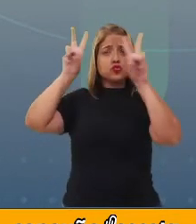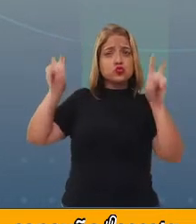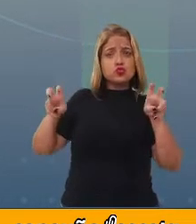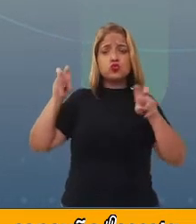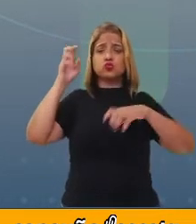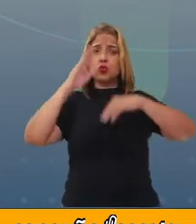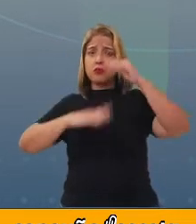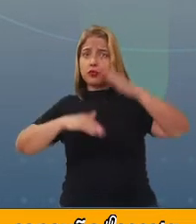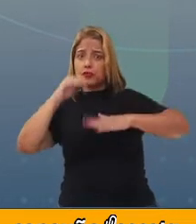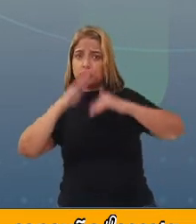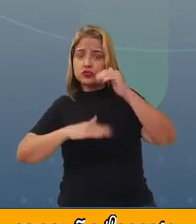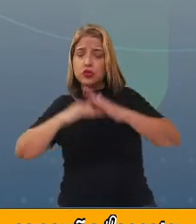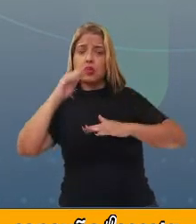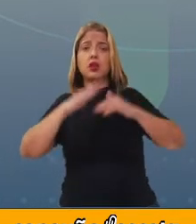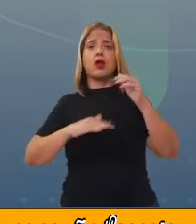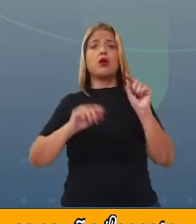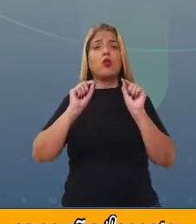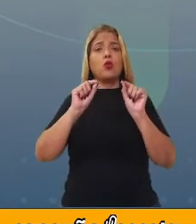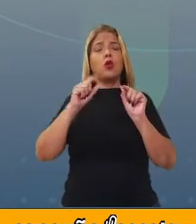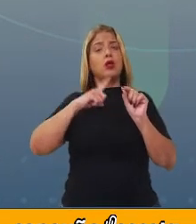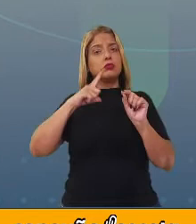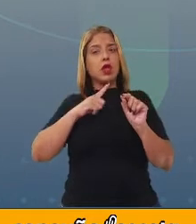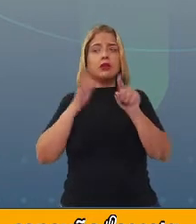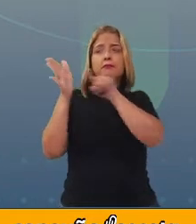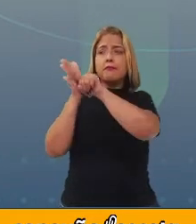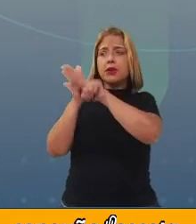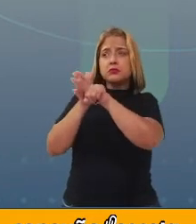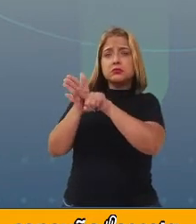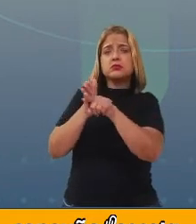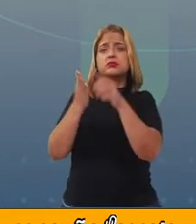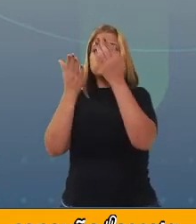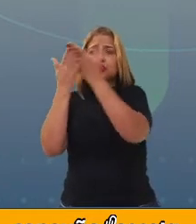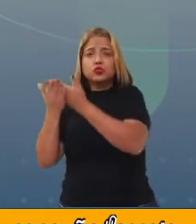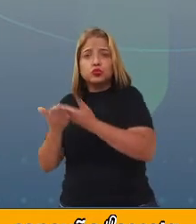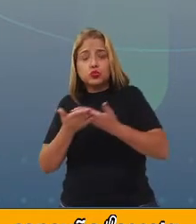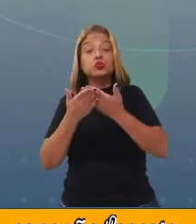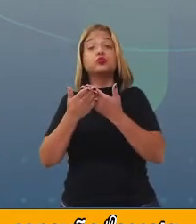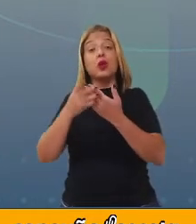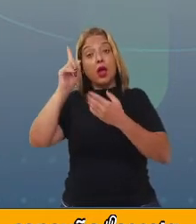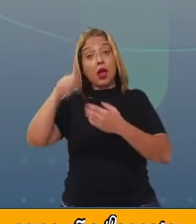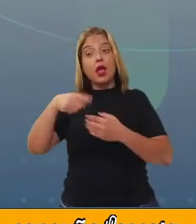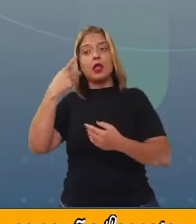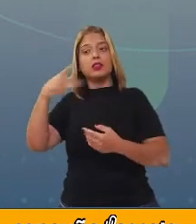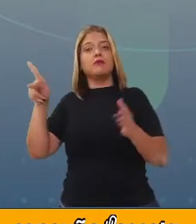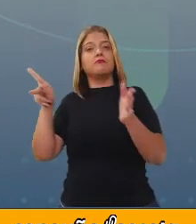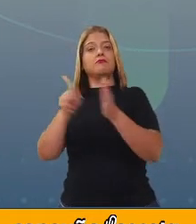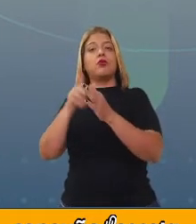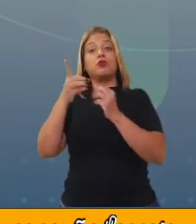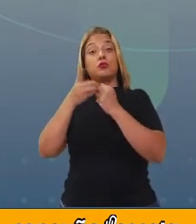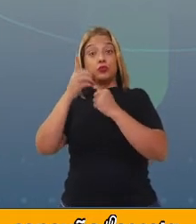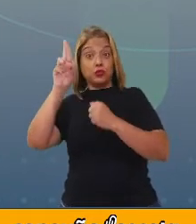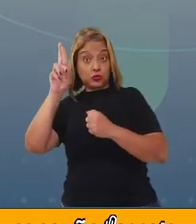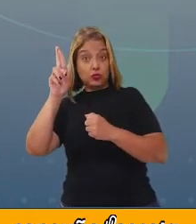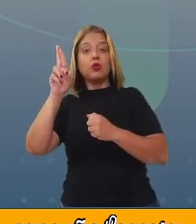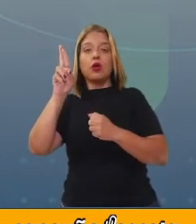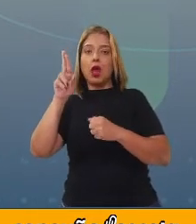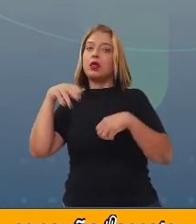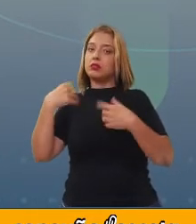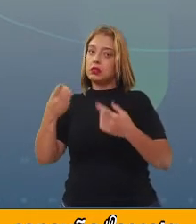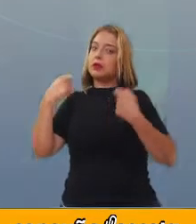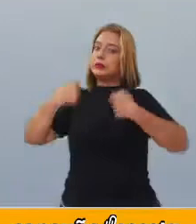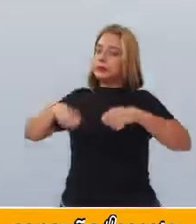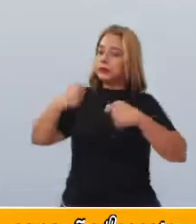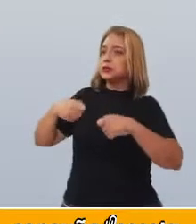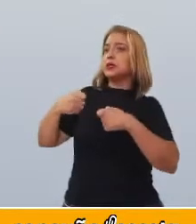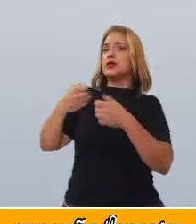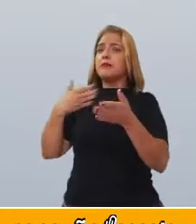associados a estudos, inclusive a nível de doutorado, sendo discutidos. Portanto, é uma conversa mais formal.